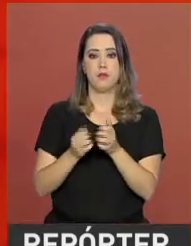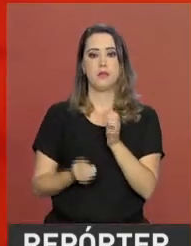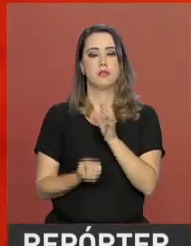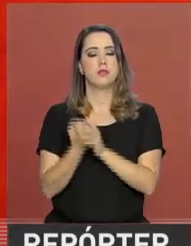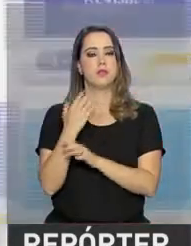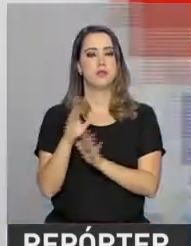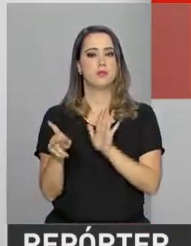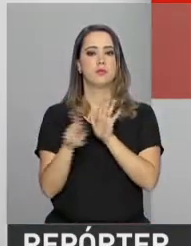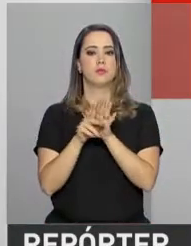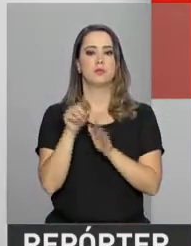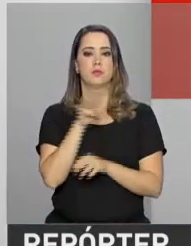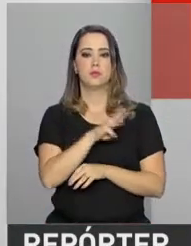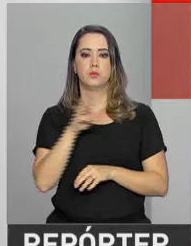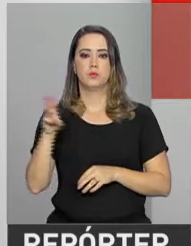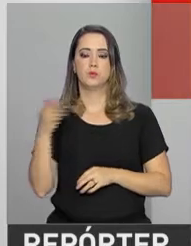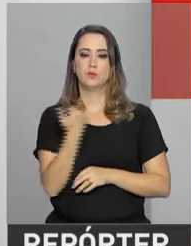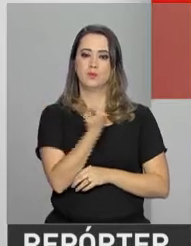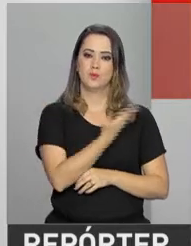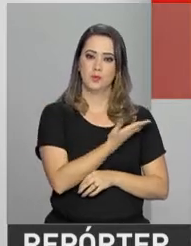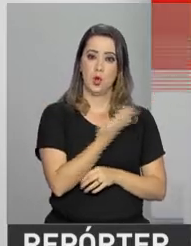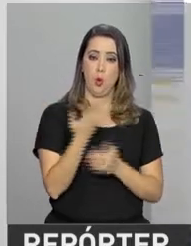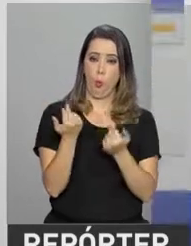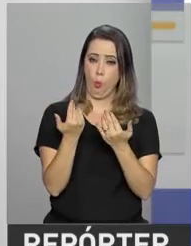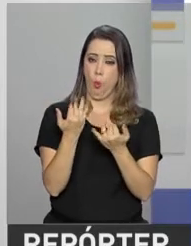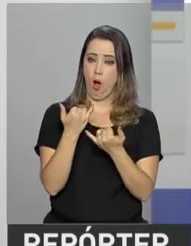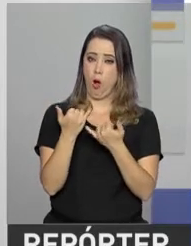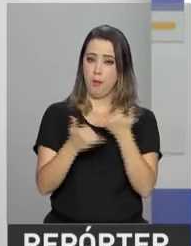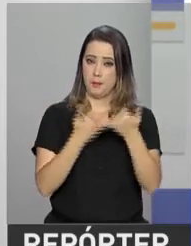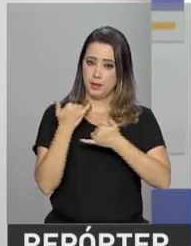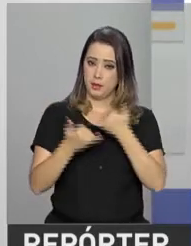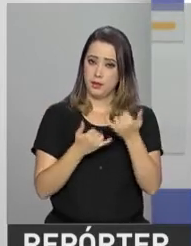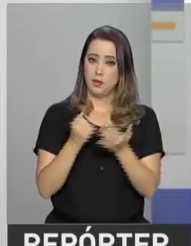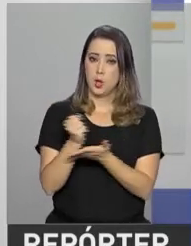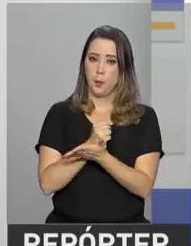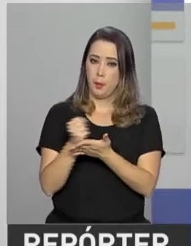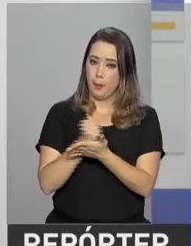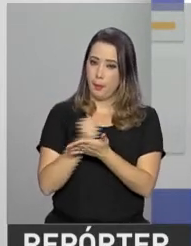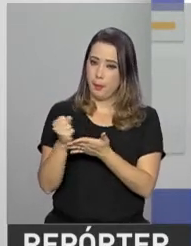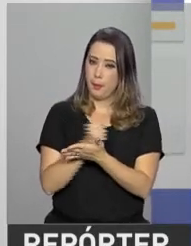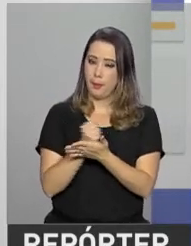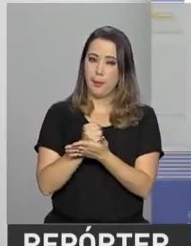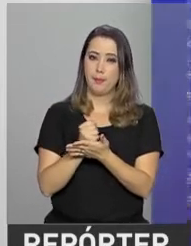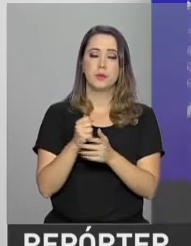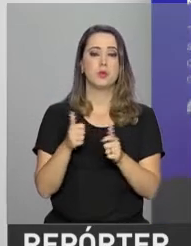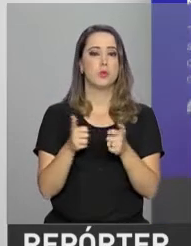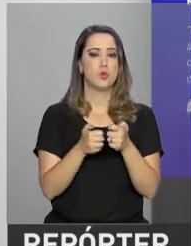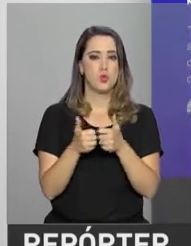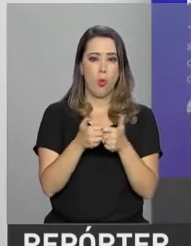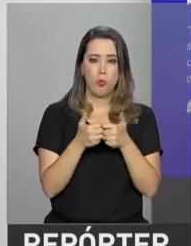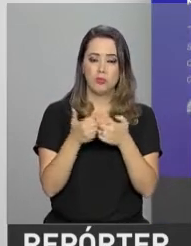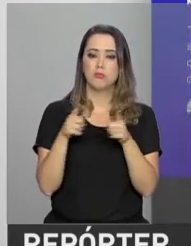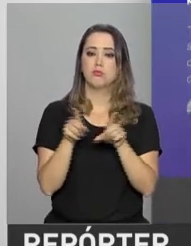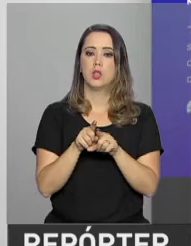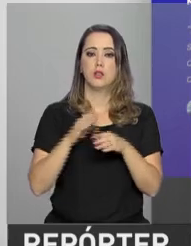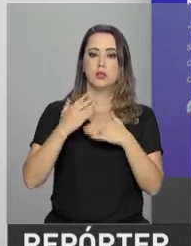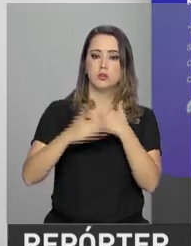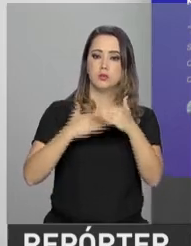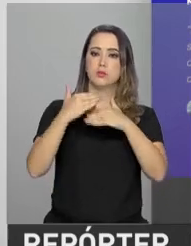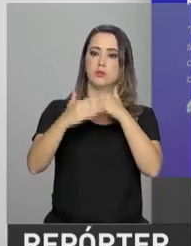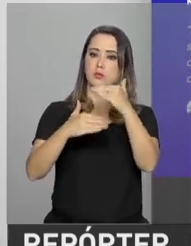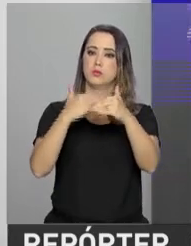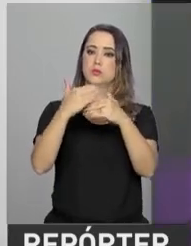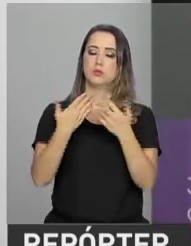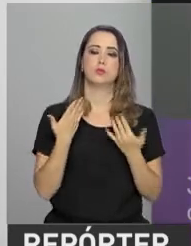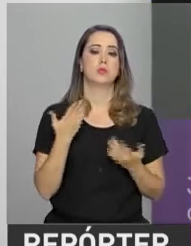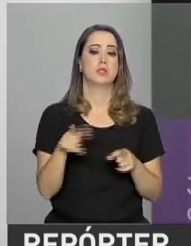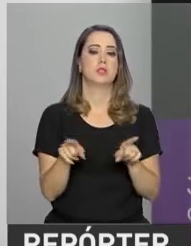conta. A plataforma funciona como um jogo, no qual ao terminar as aulas e fazer todas as questões, você passa de fase. Você